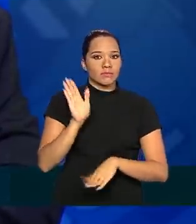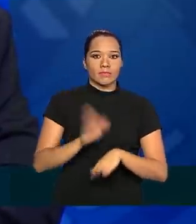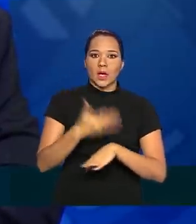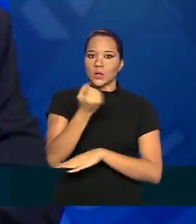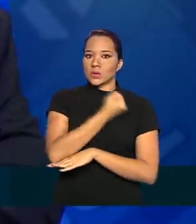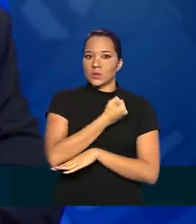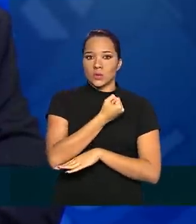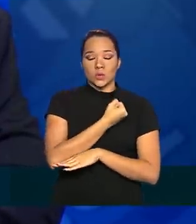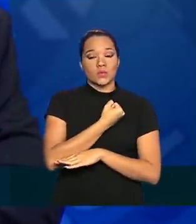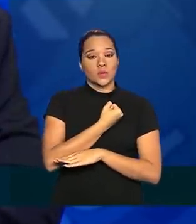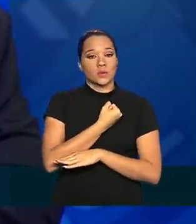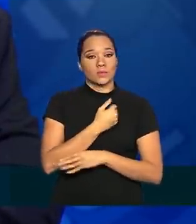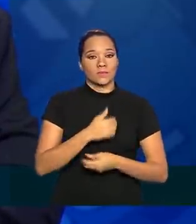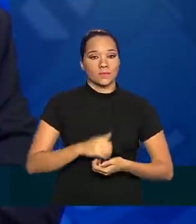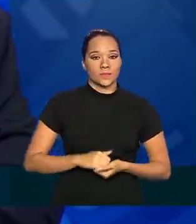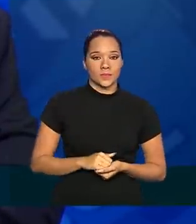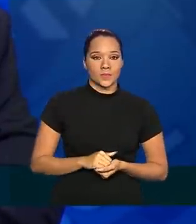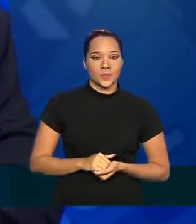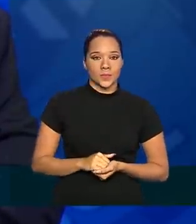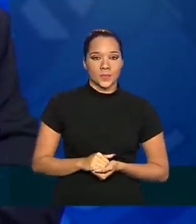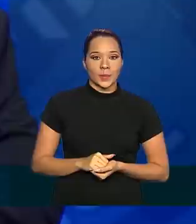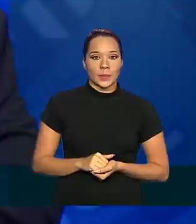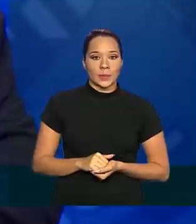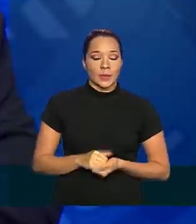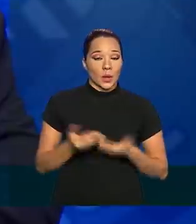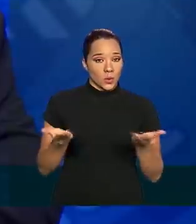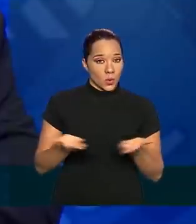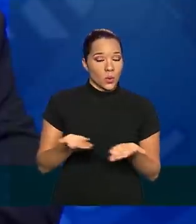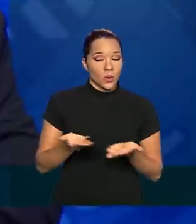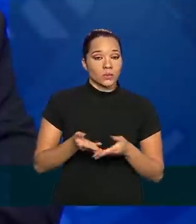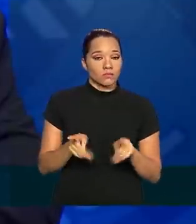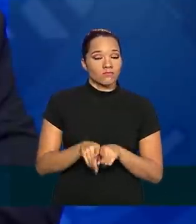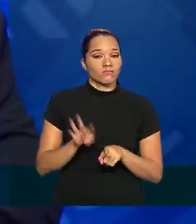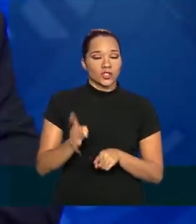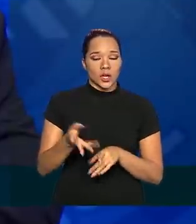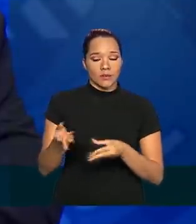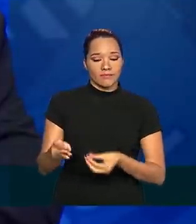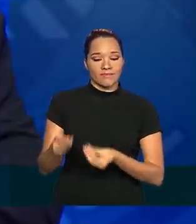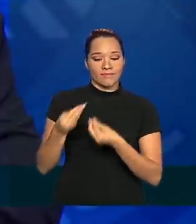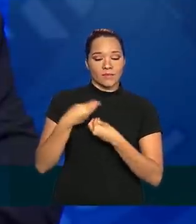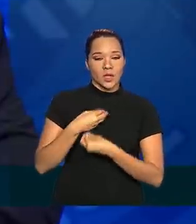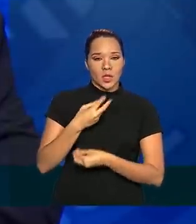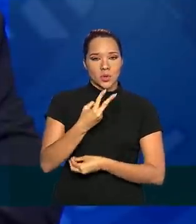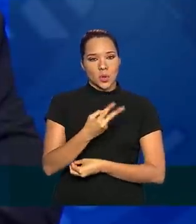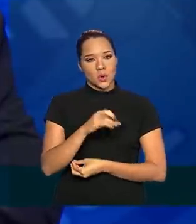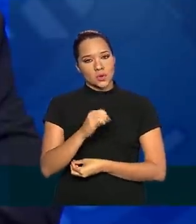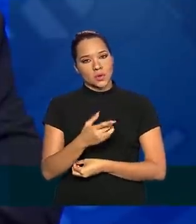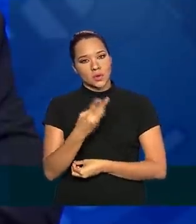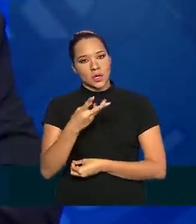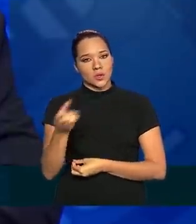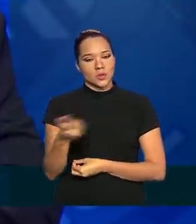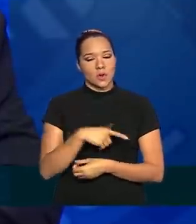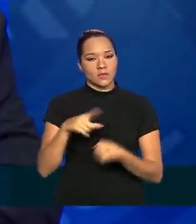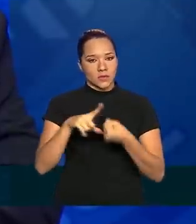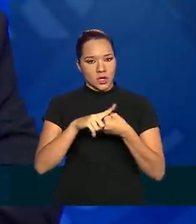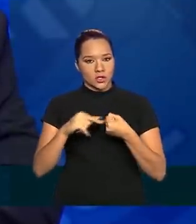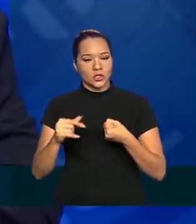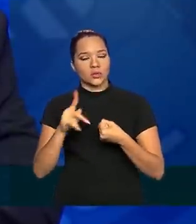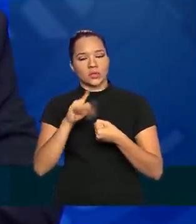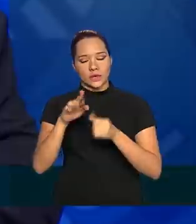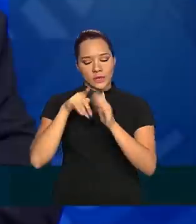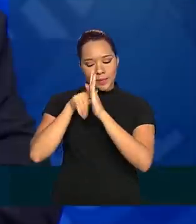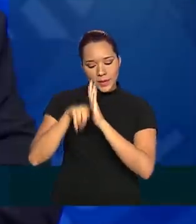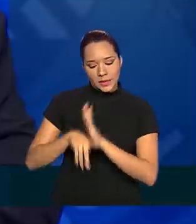número dessa apresentação e hoje mesmo já recebemos dois ou três novos artigos que já vão para